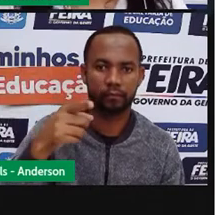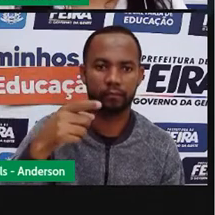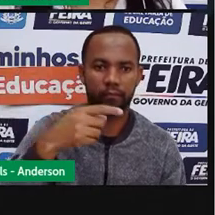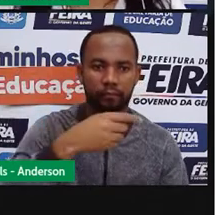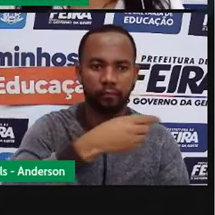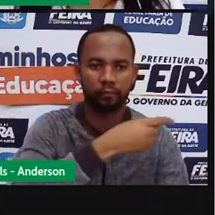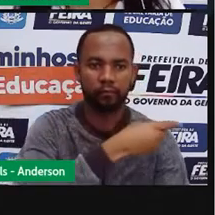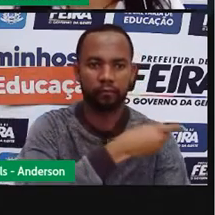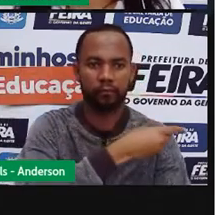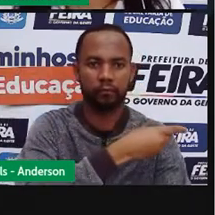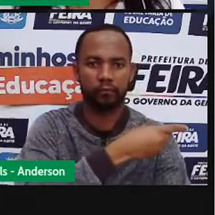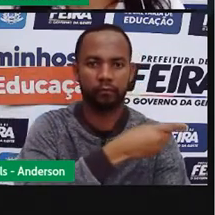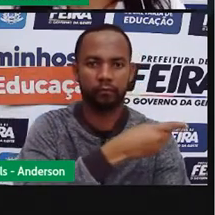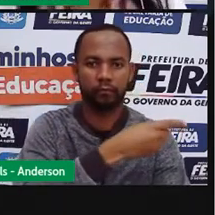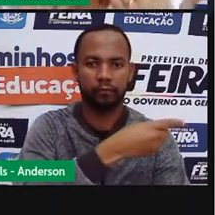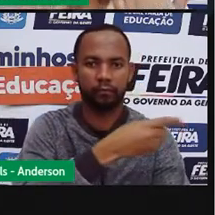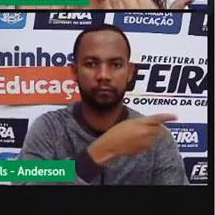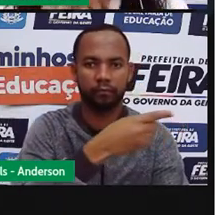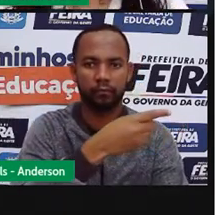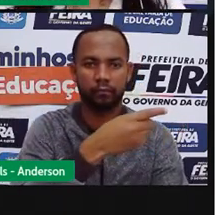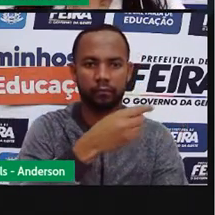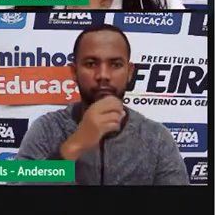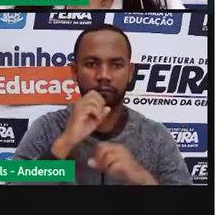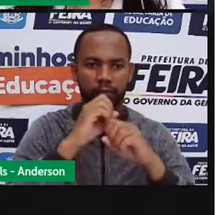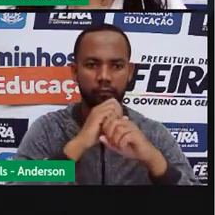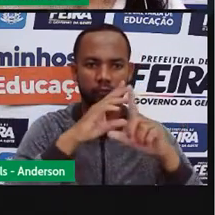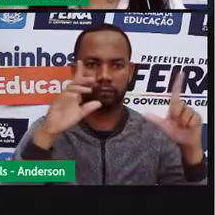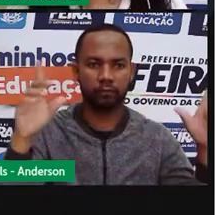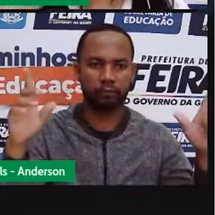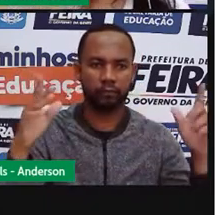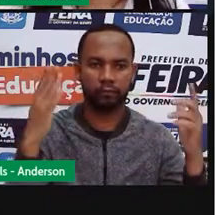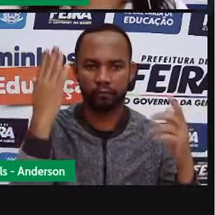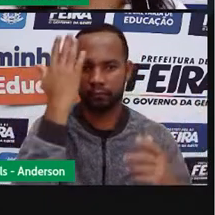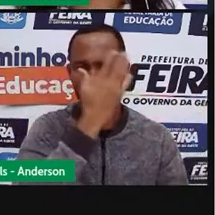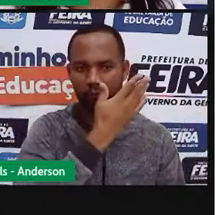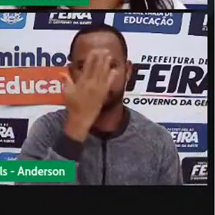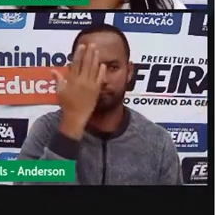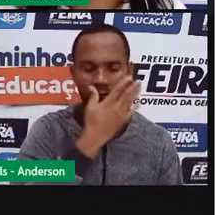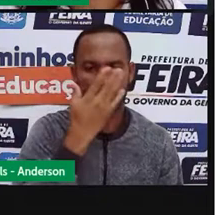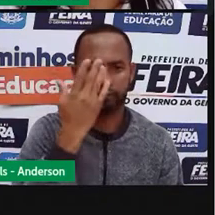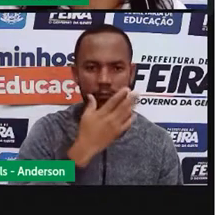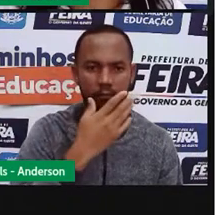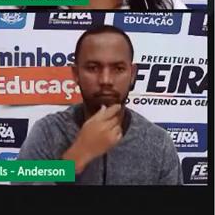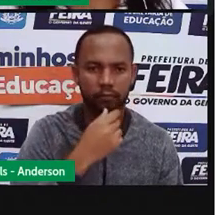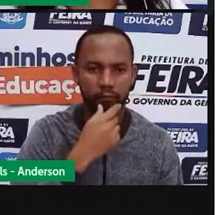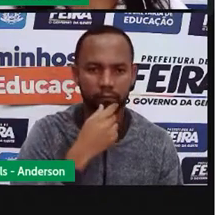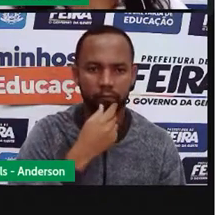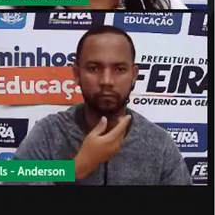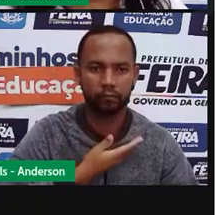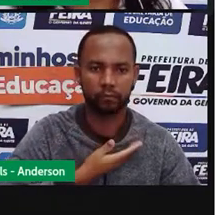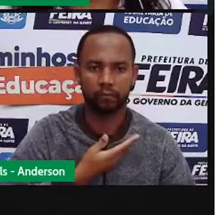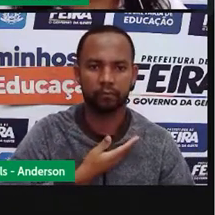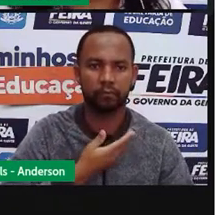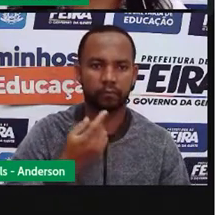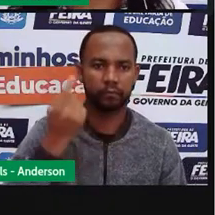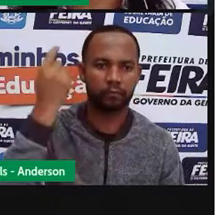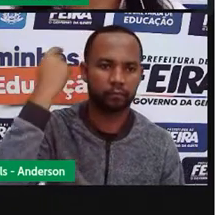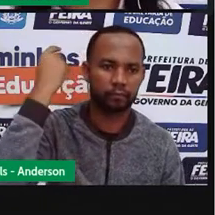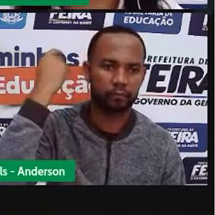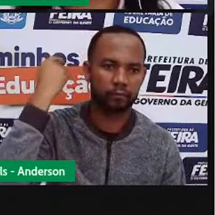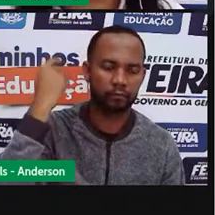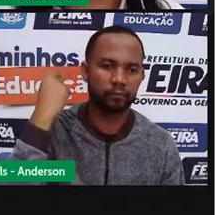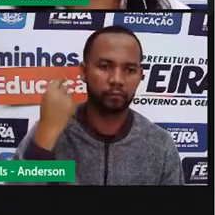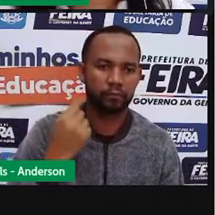A luz está clareando o meu rosto, a parte da frente do meu corpo. Atrás de mim